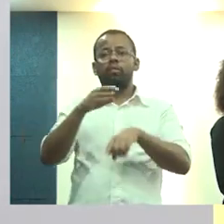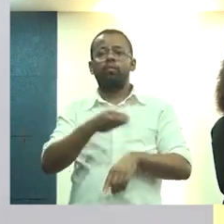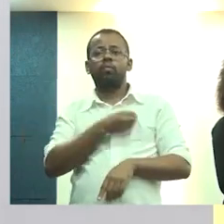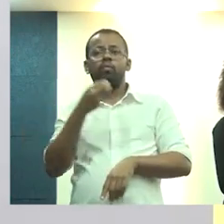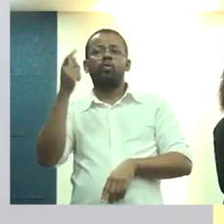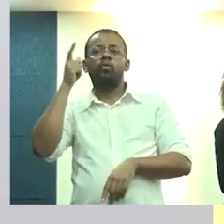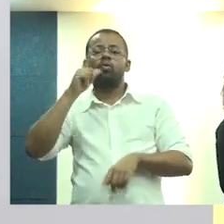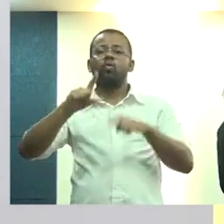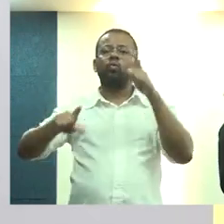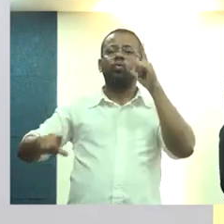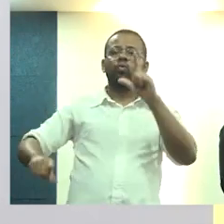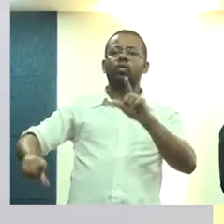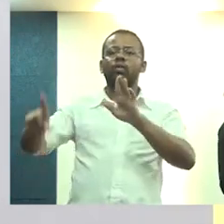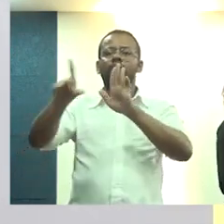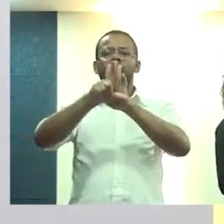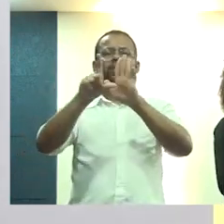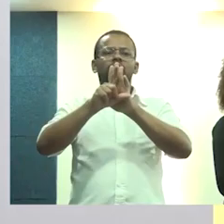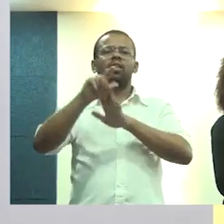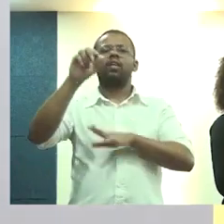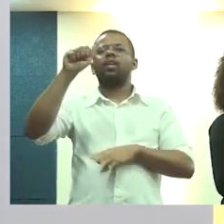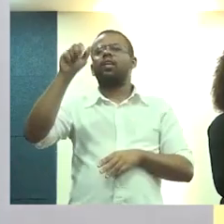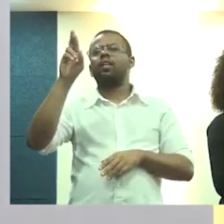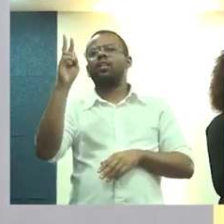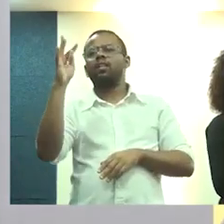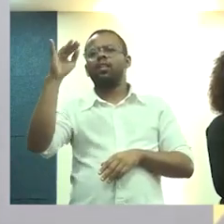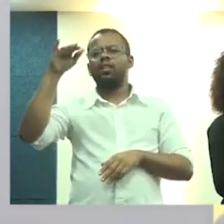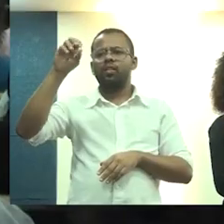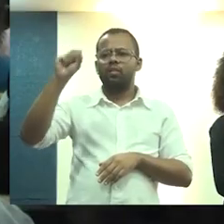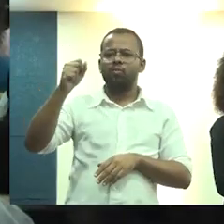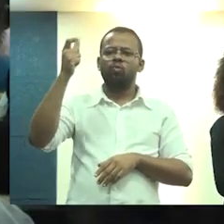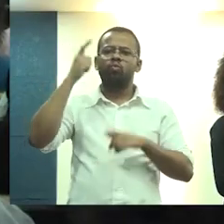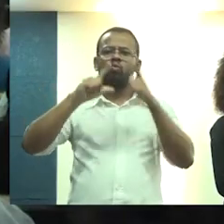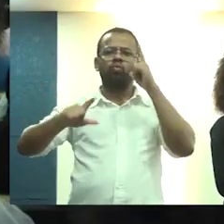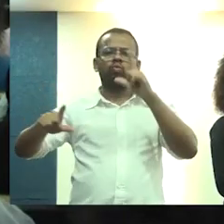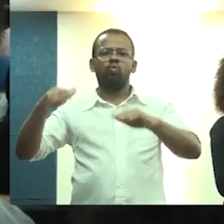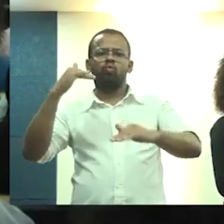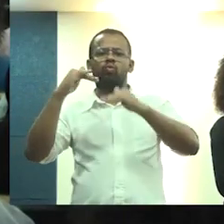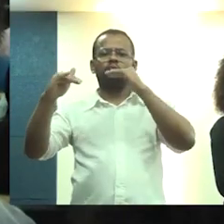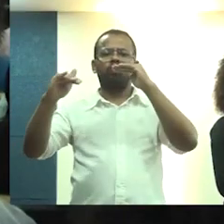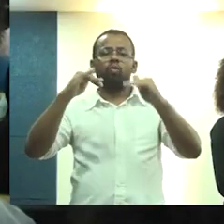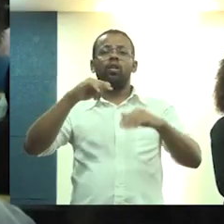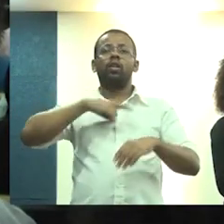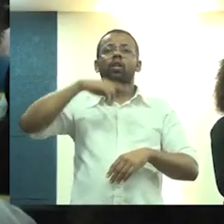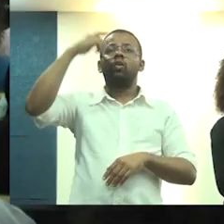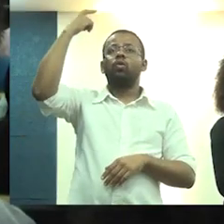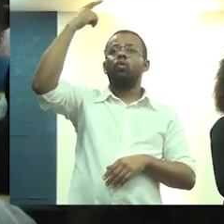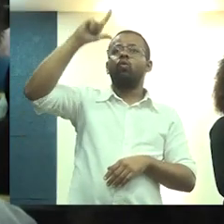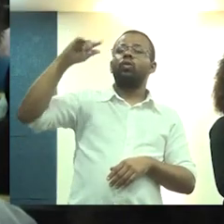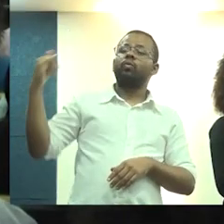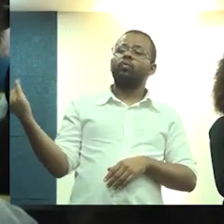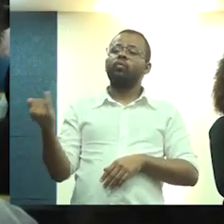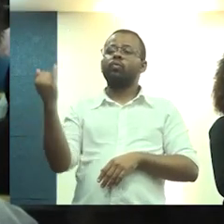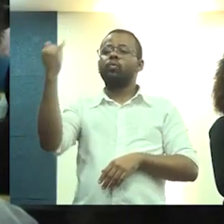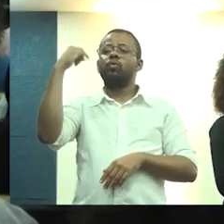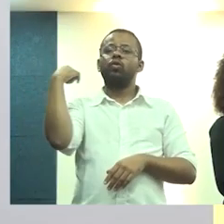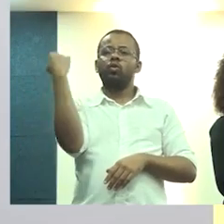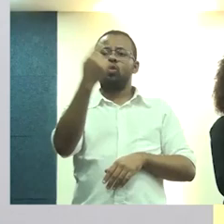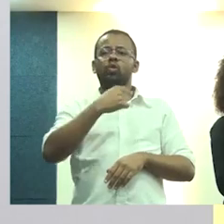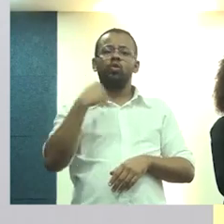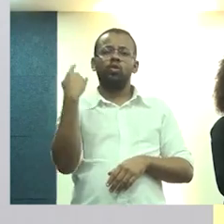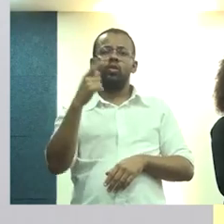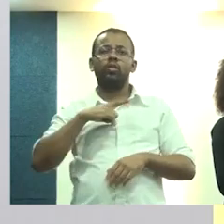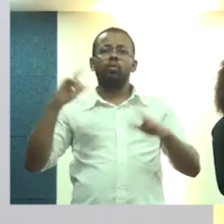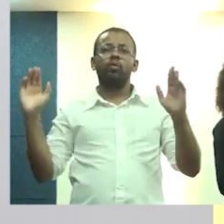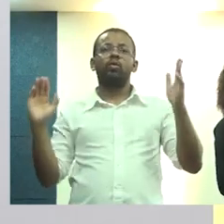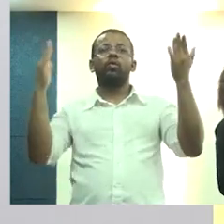parte de uma conquista da lei de Atis, de uma conquista de todo esse movimento. E uma outra conquista importante aí para a gente estar